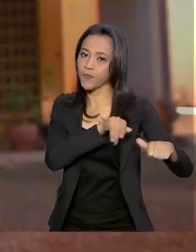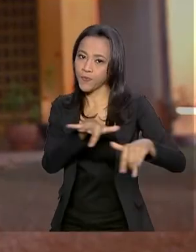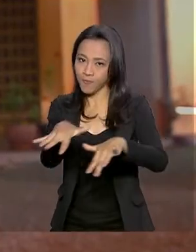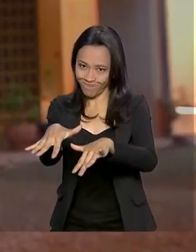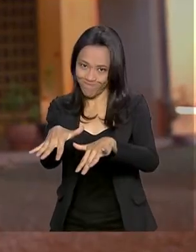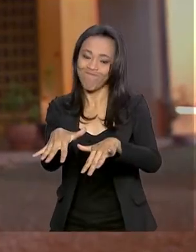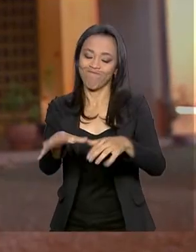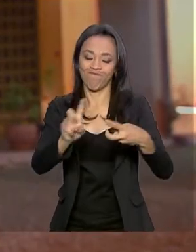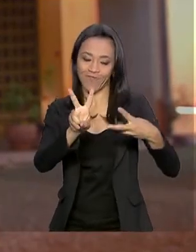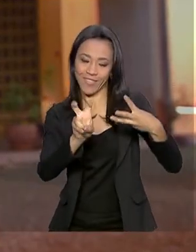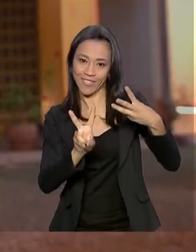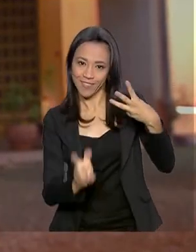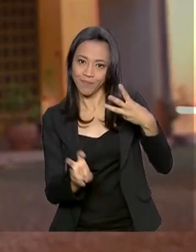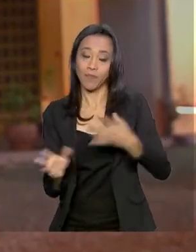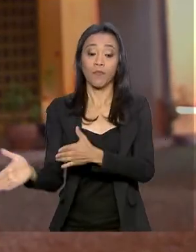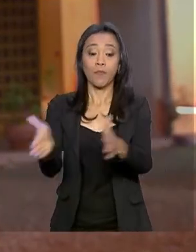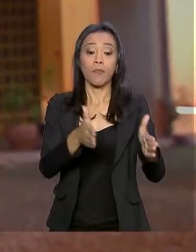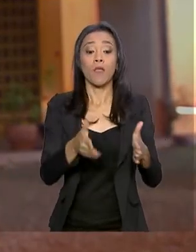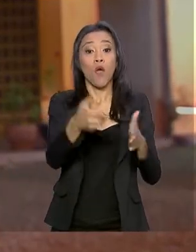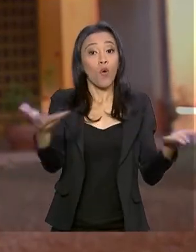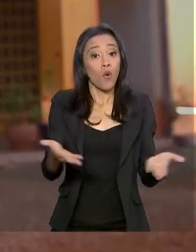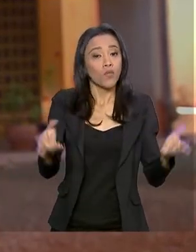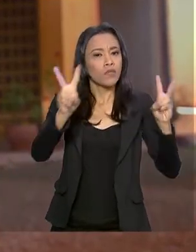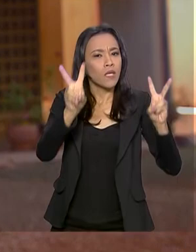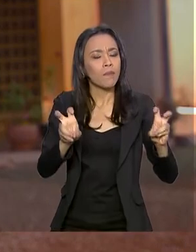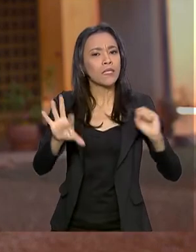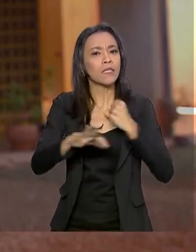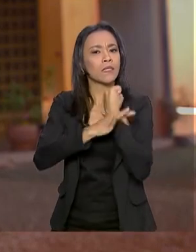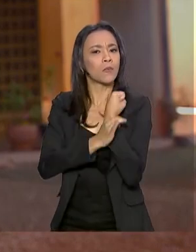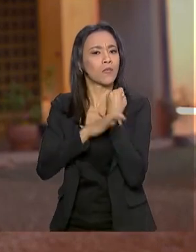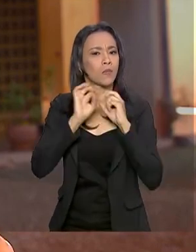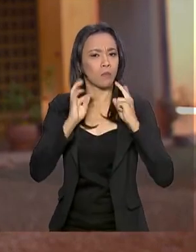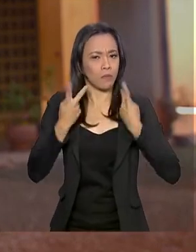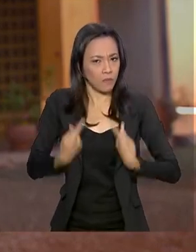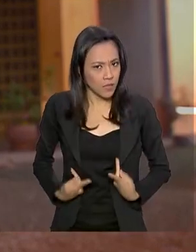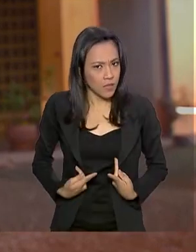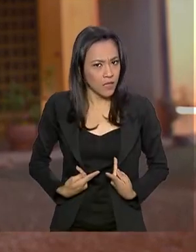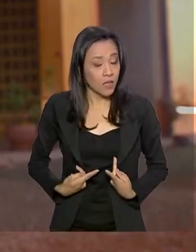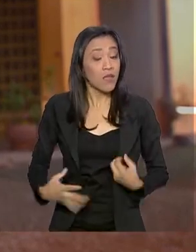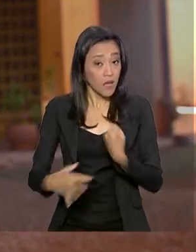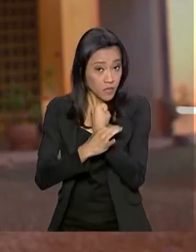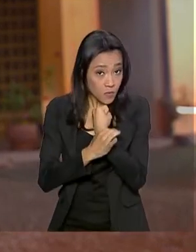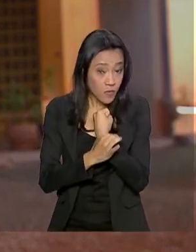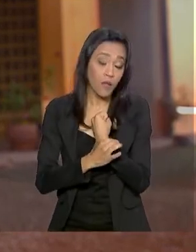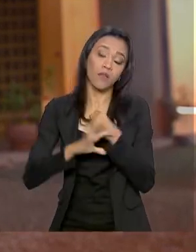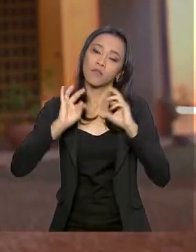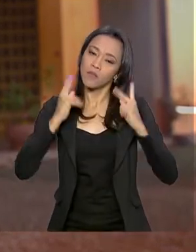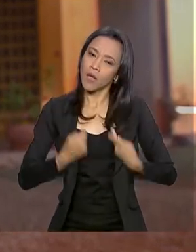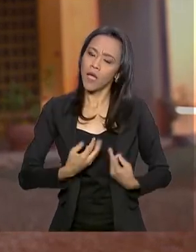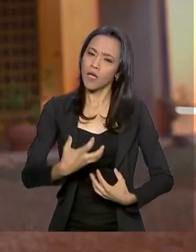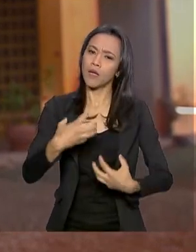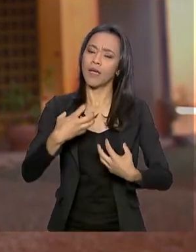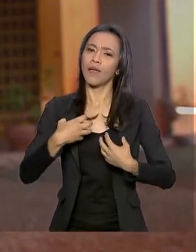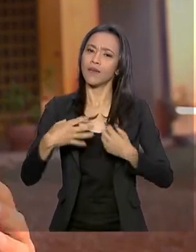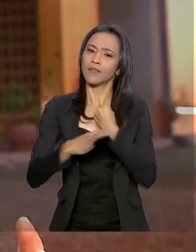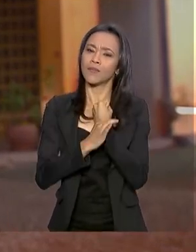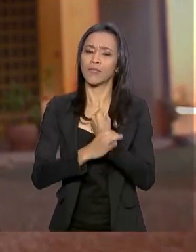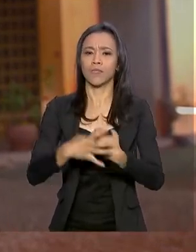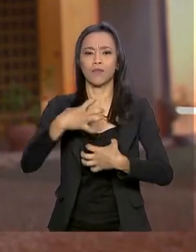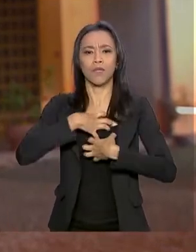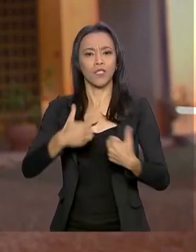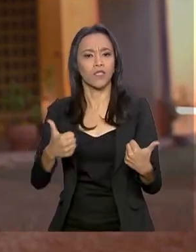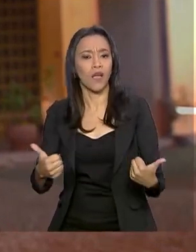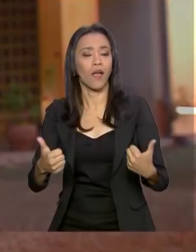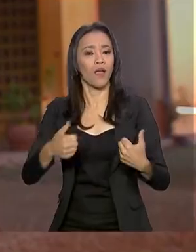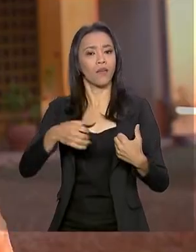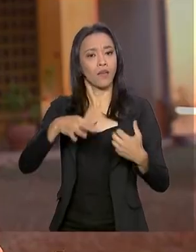fala em segurança humana, por exemplo. Então, garantir a segurança significa garantir o bem-estar, garantir o direito à